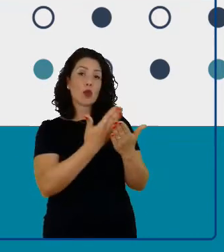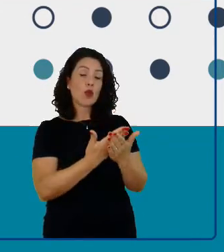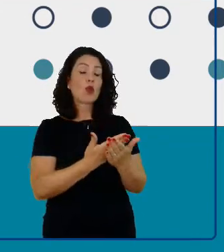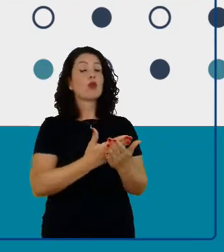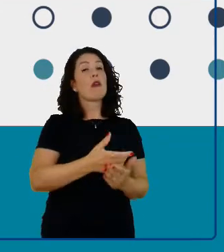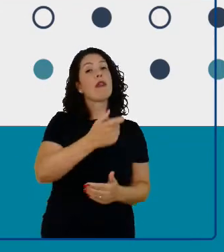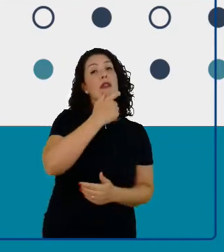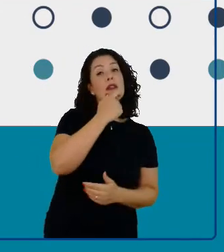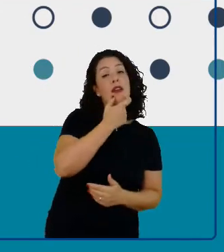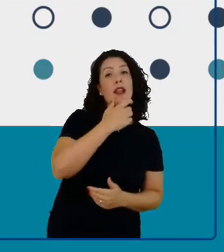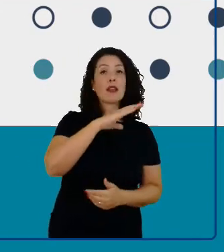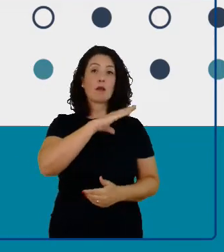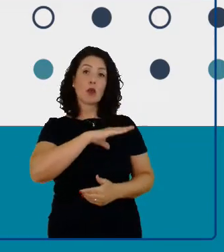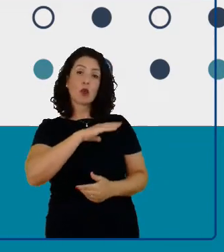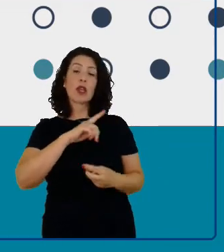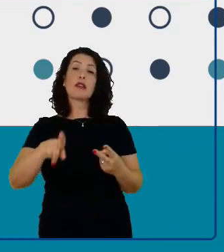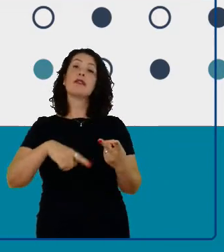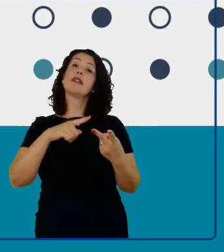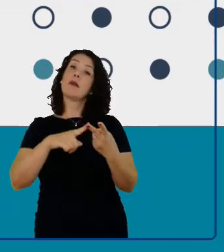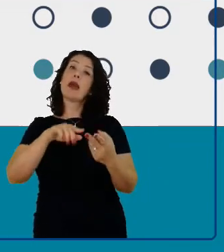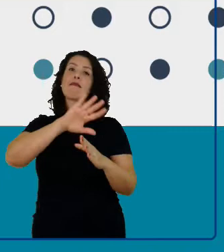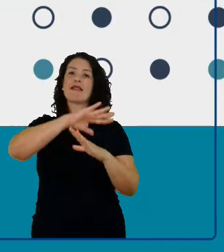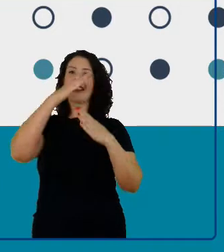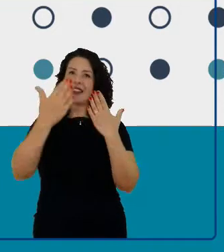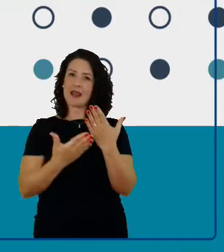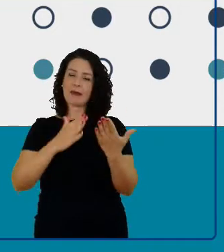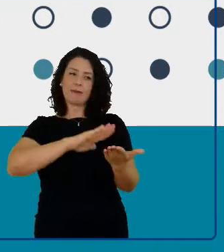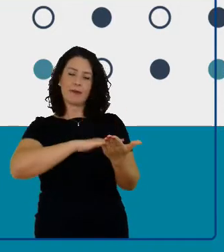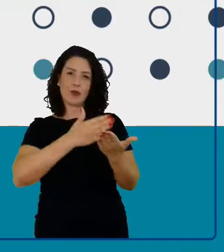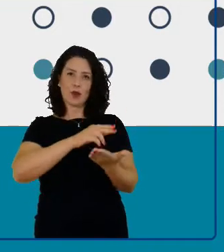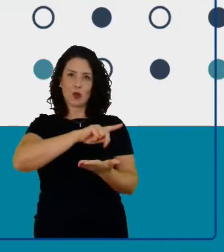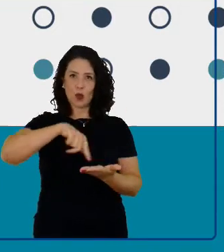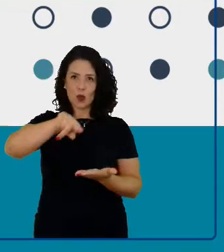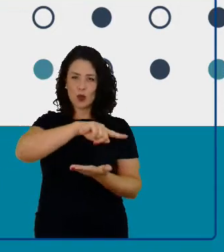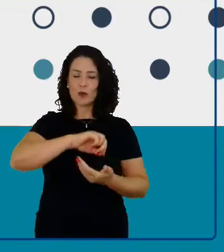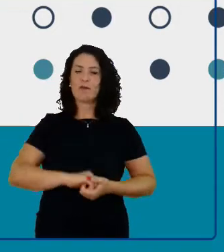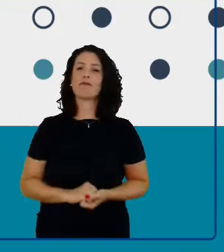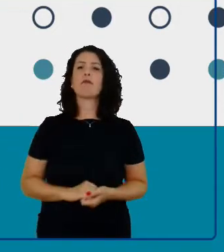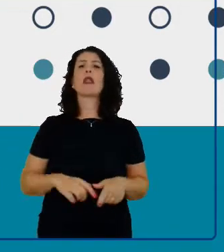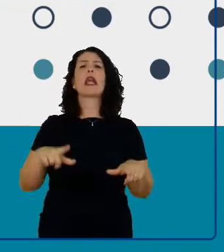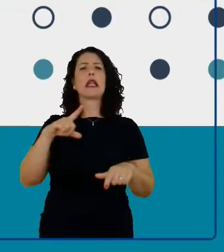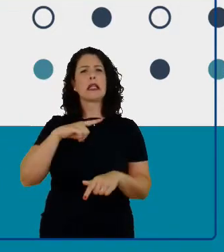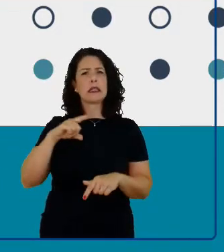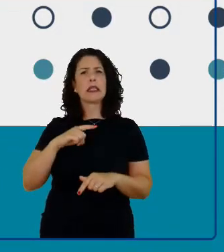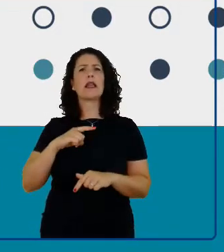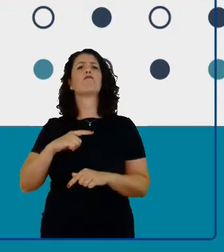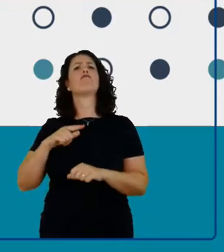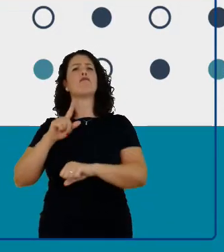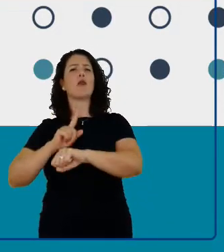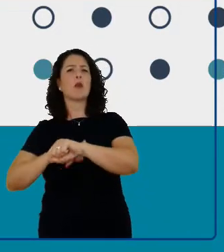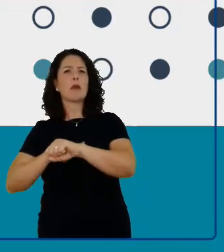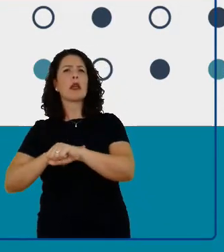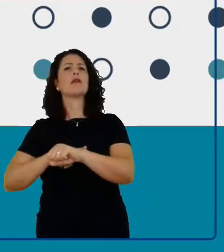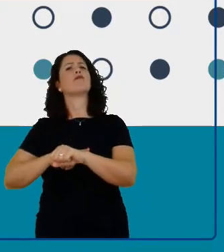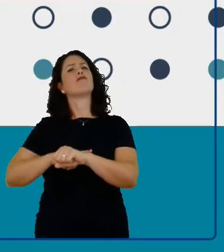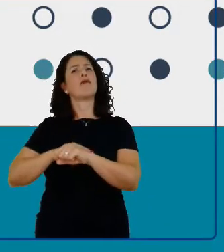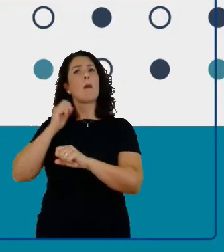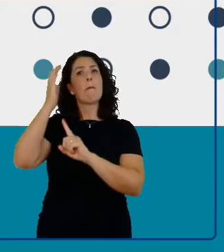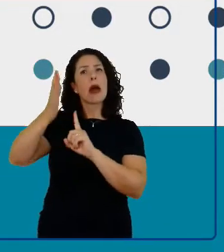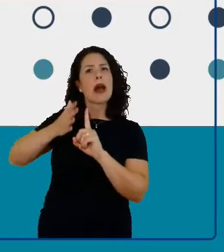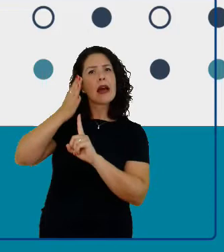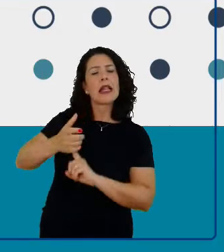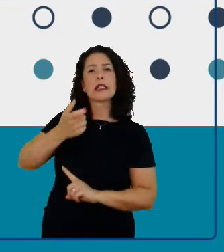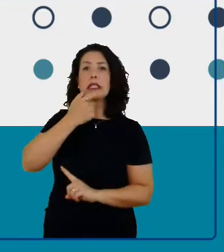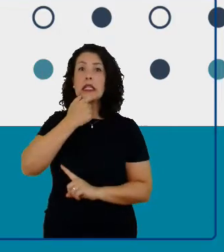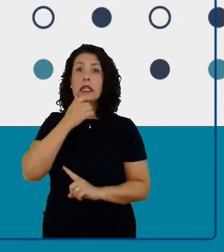tradutores de libras. Nós teremos em alguns momentos falas em inglês e se você desejar tradução simultânea, você